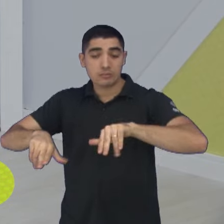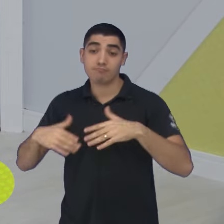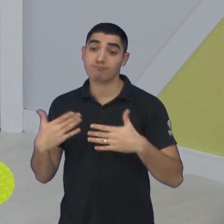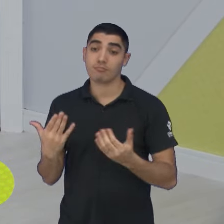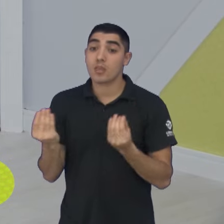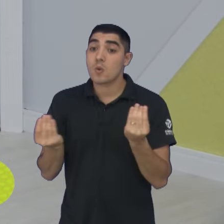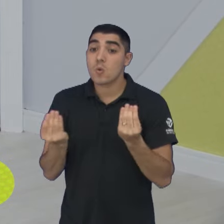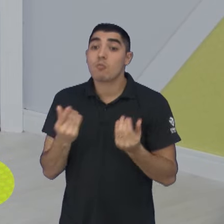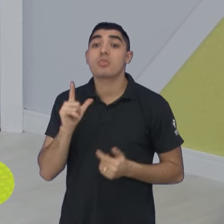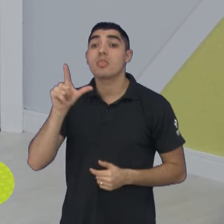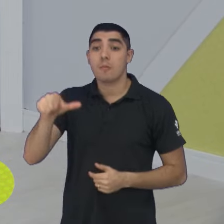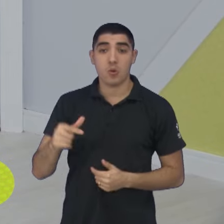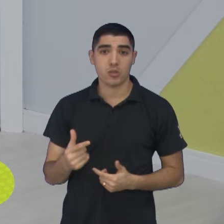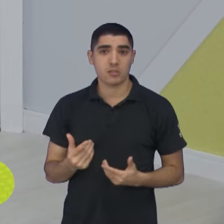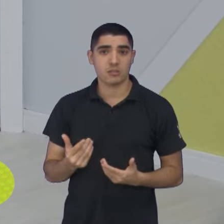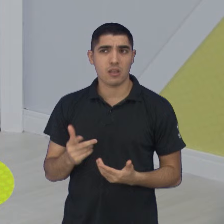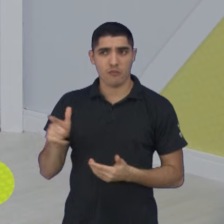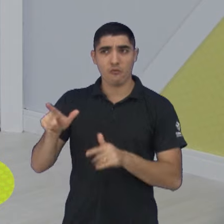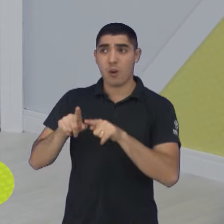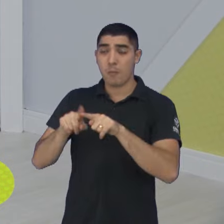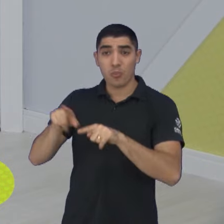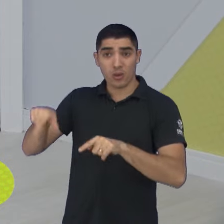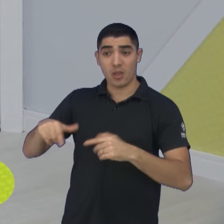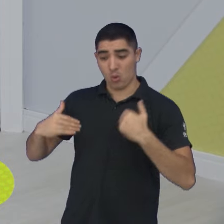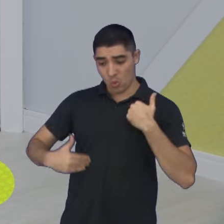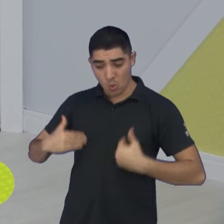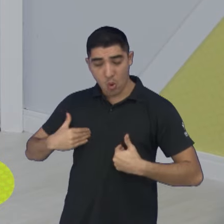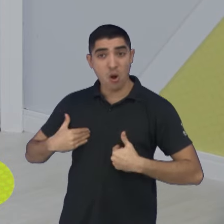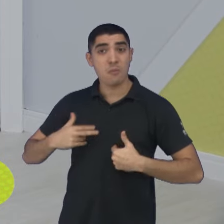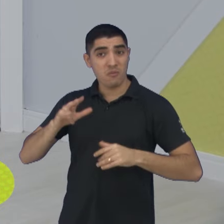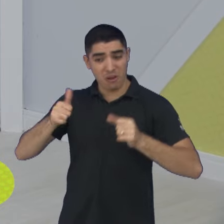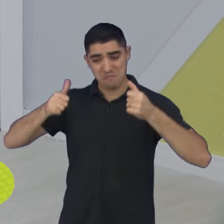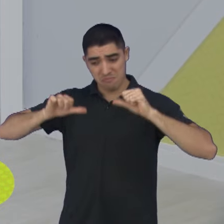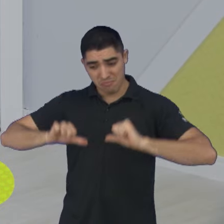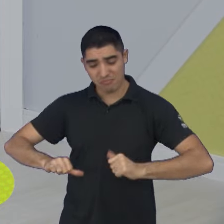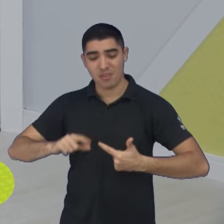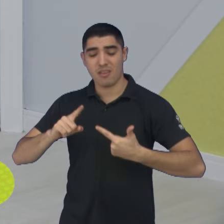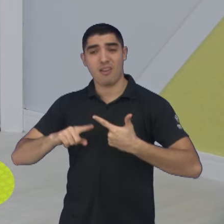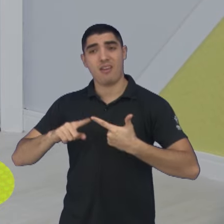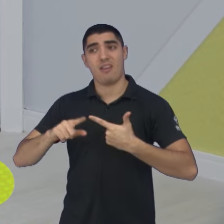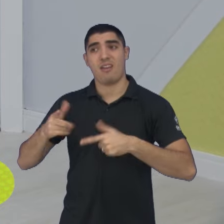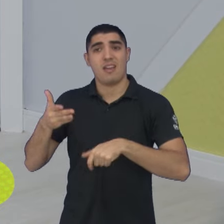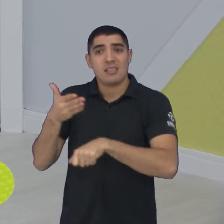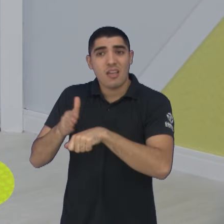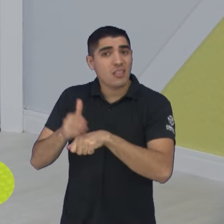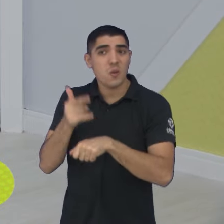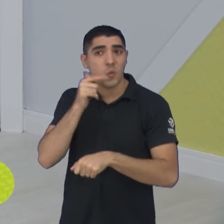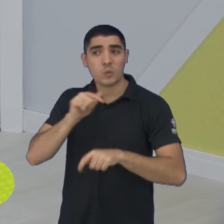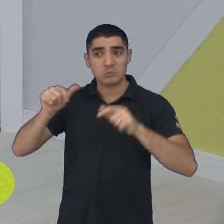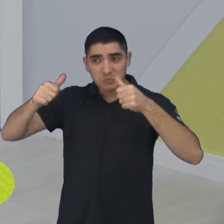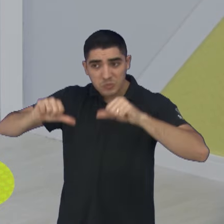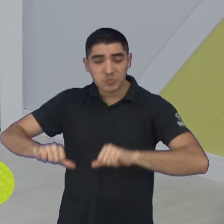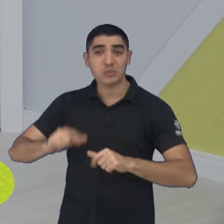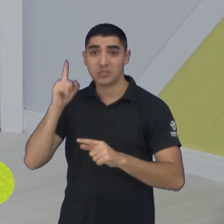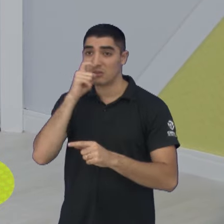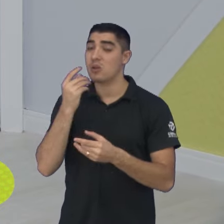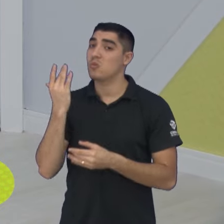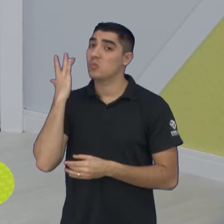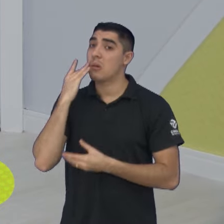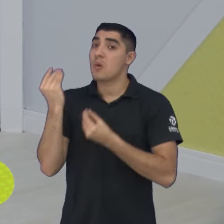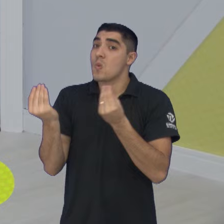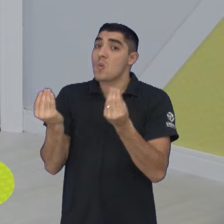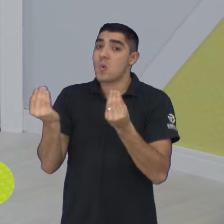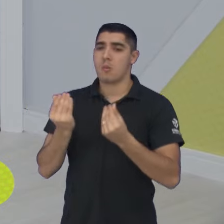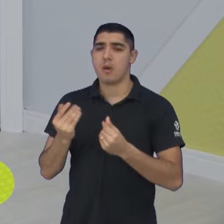Vão voltar em desvantagem, déficit muscular, déficit técnico também, porque não está conseguindo treinar. Não sei como é que vai ser se...